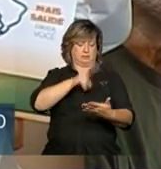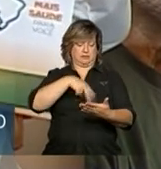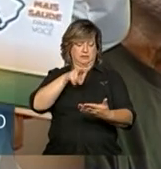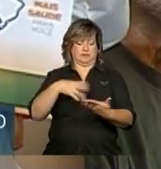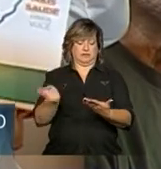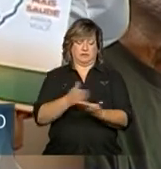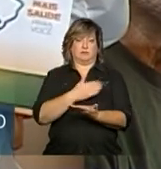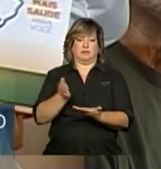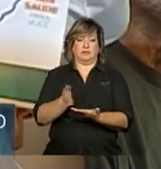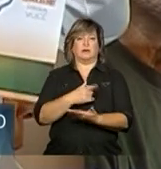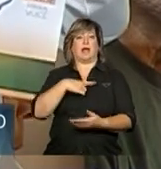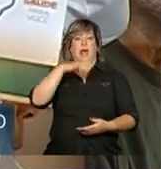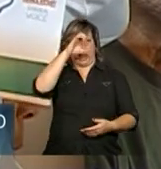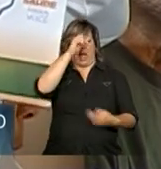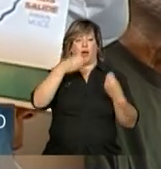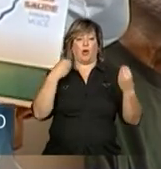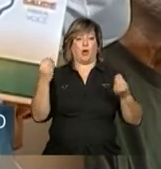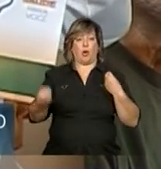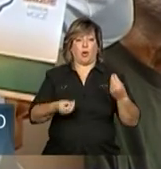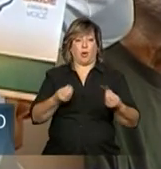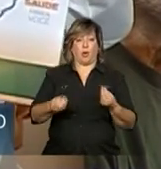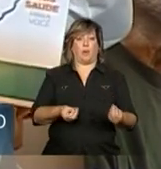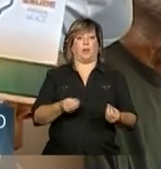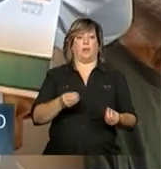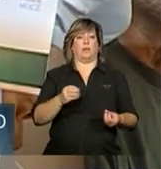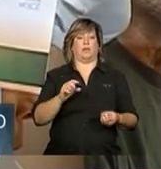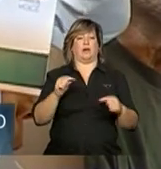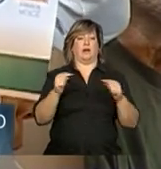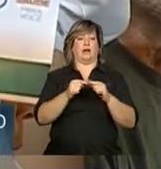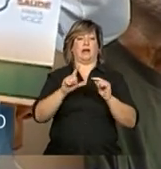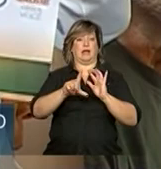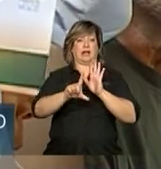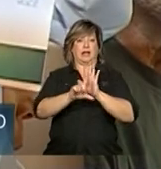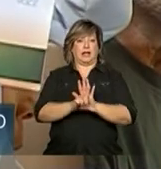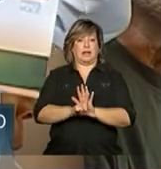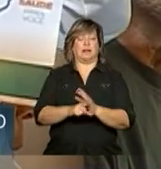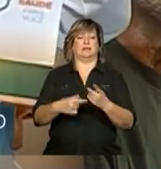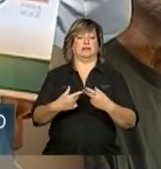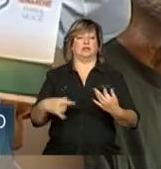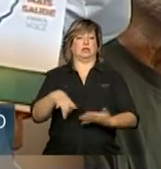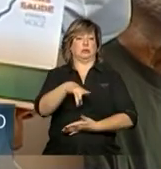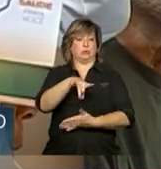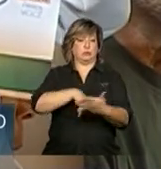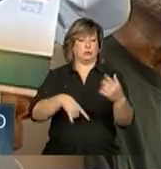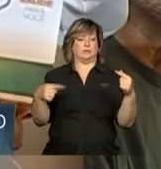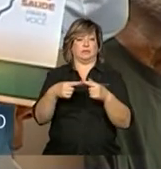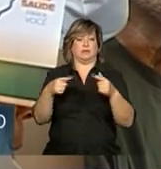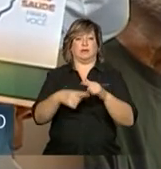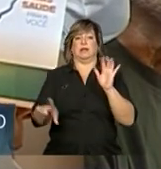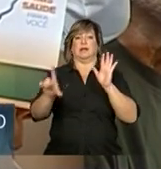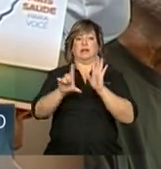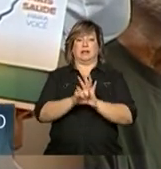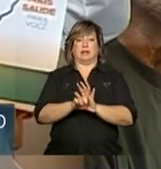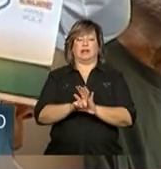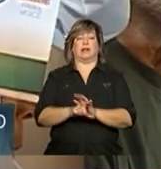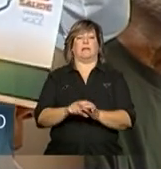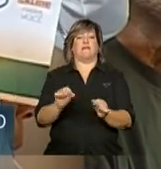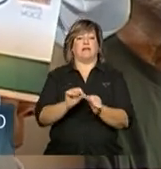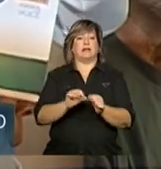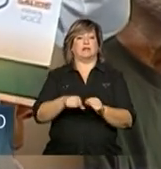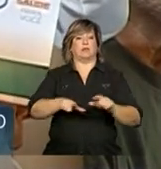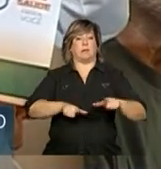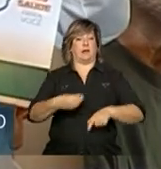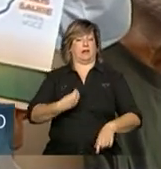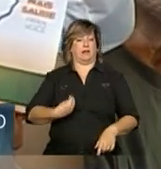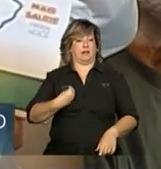médico, legal e também em relação a preenchimento e articulação dos documentos legais para o exercício da medicina no Brasil e também